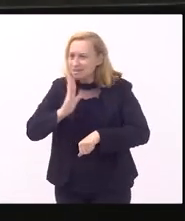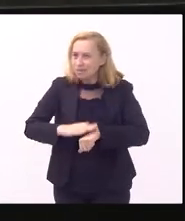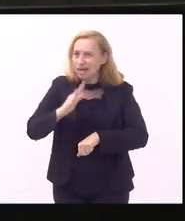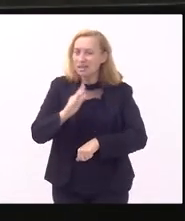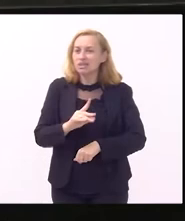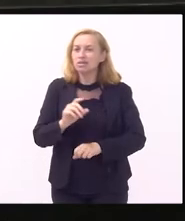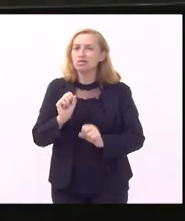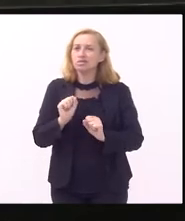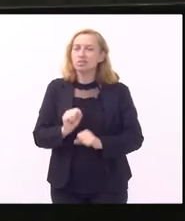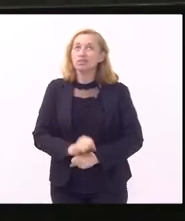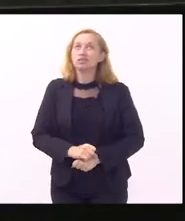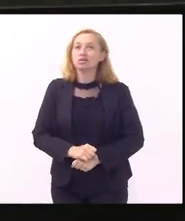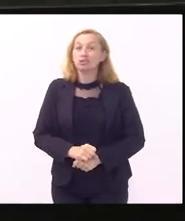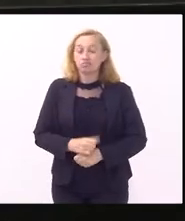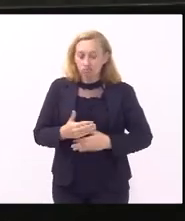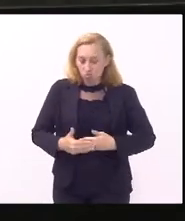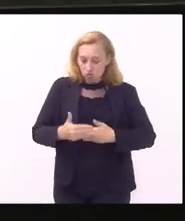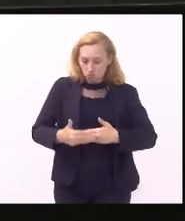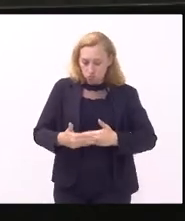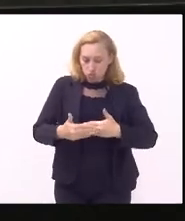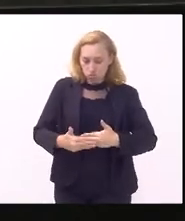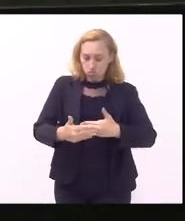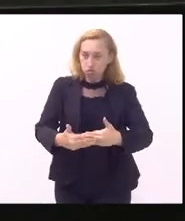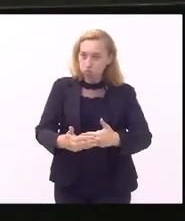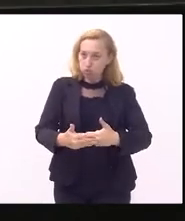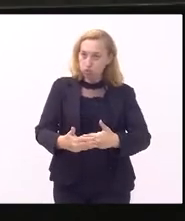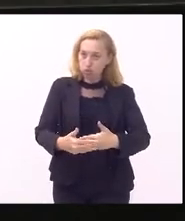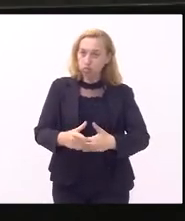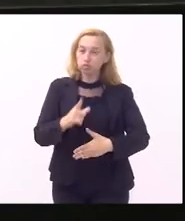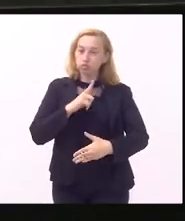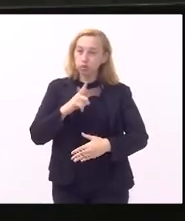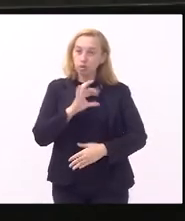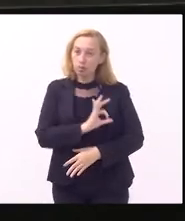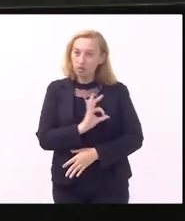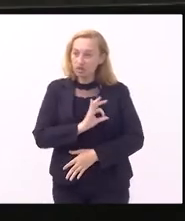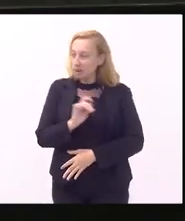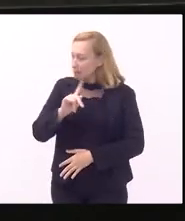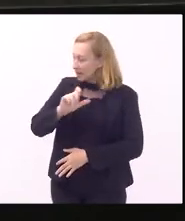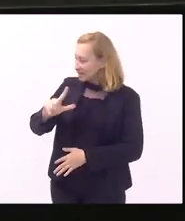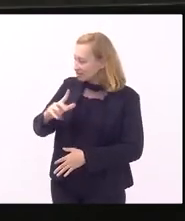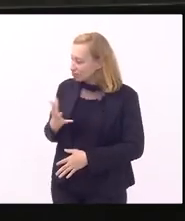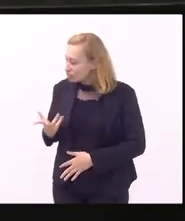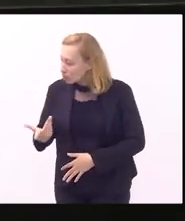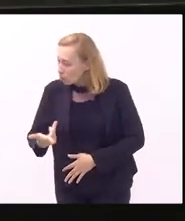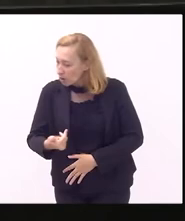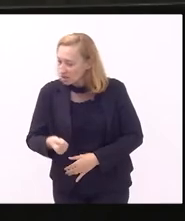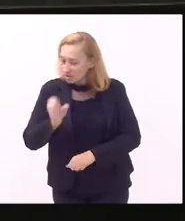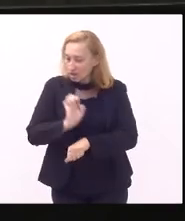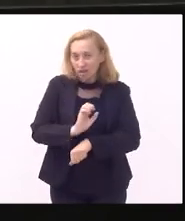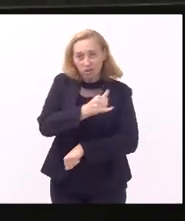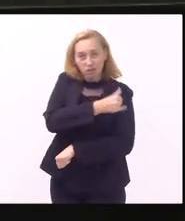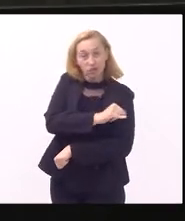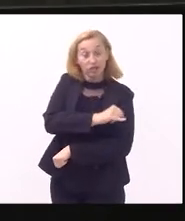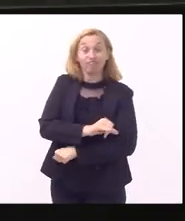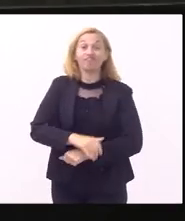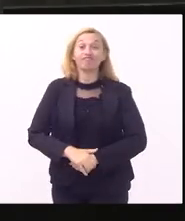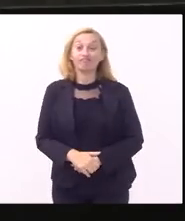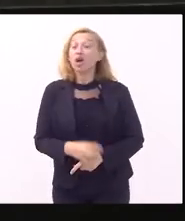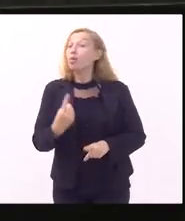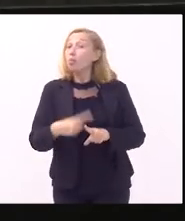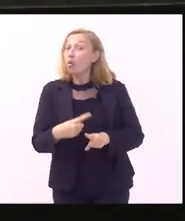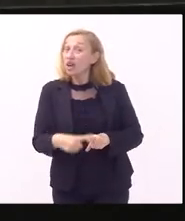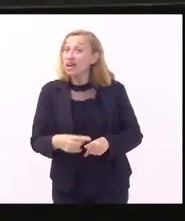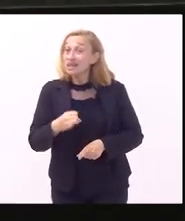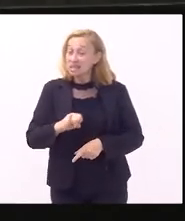nós venhamos avançar para termos uma Polícia Penal de excelência no estado do Rio de Janeiro porque se